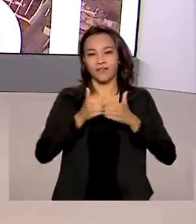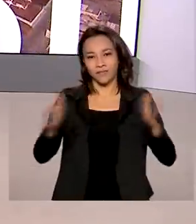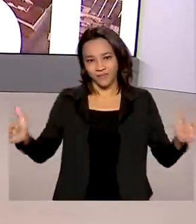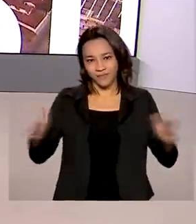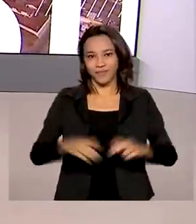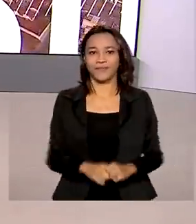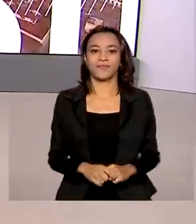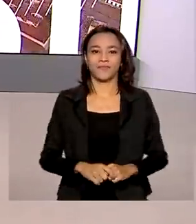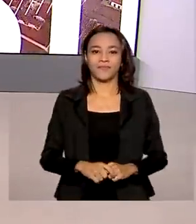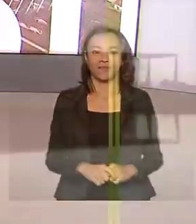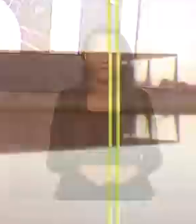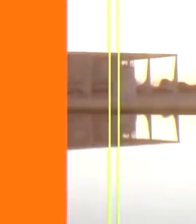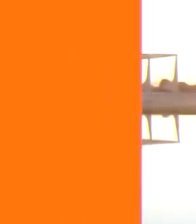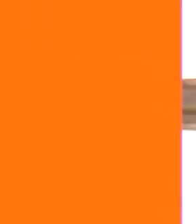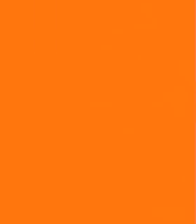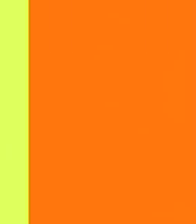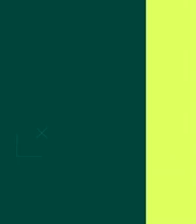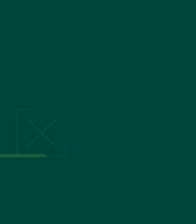começando.